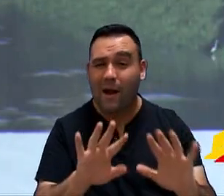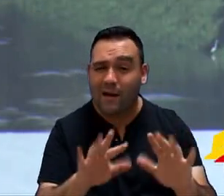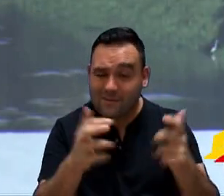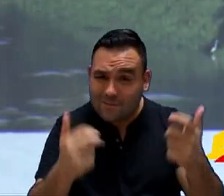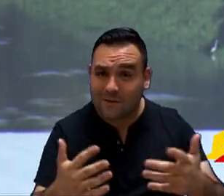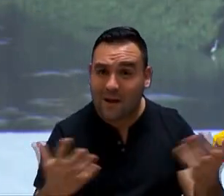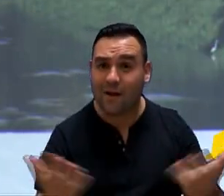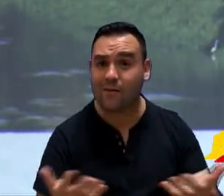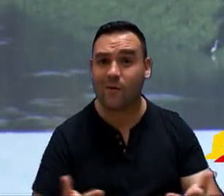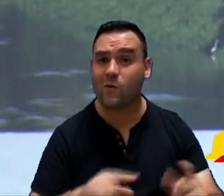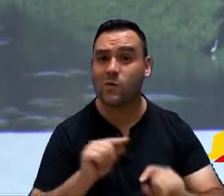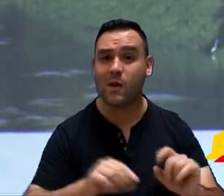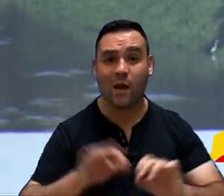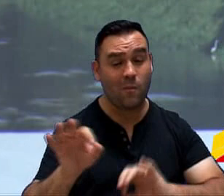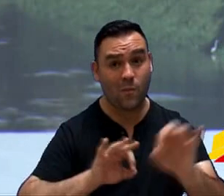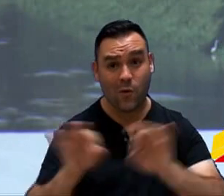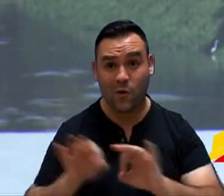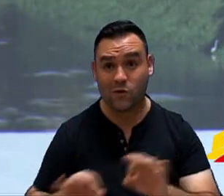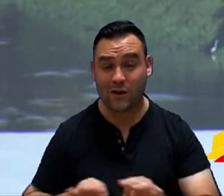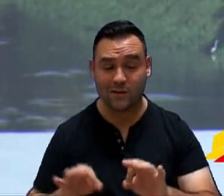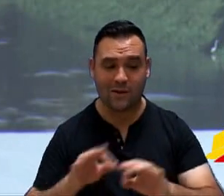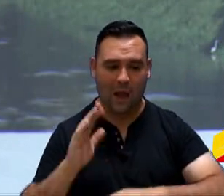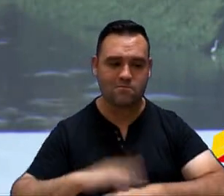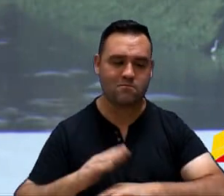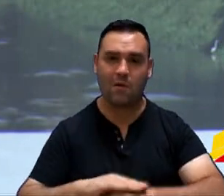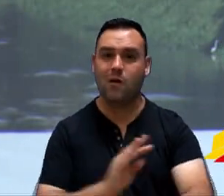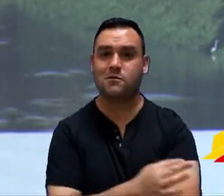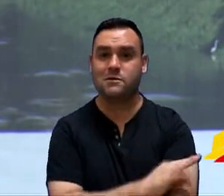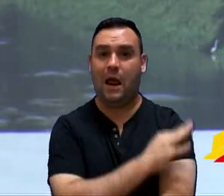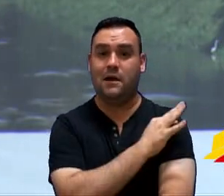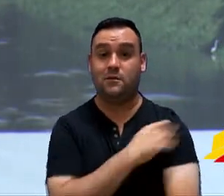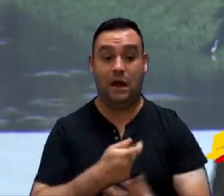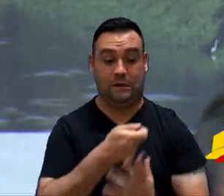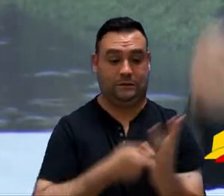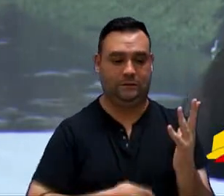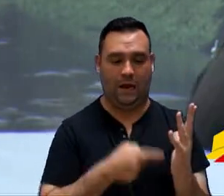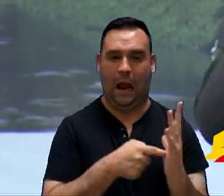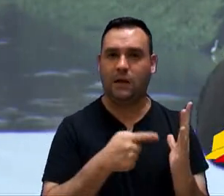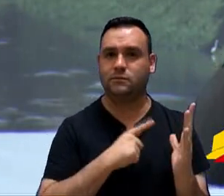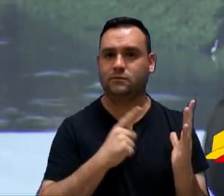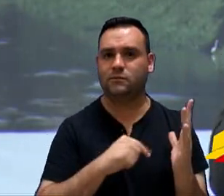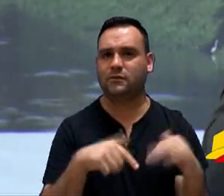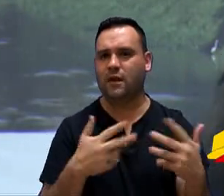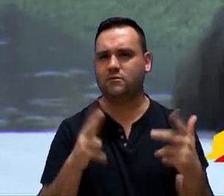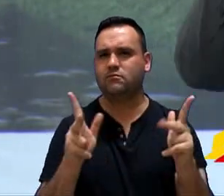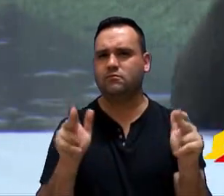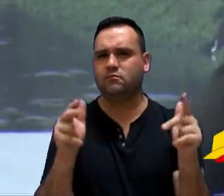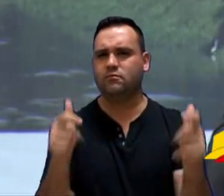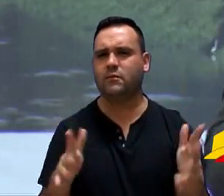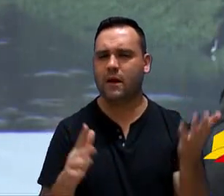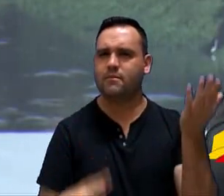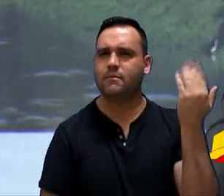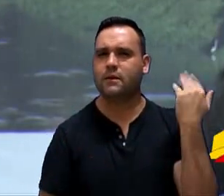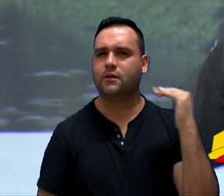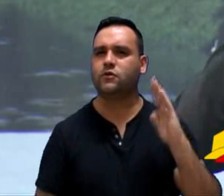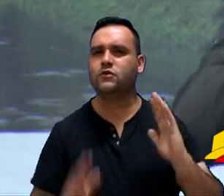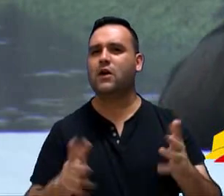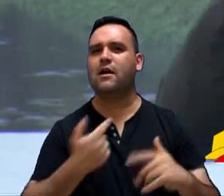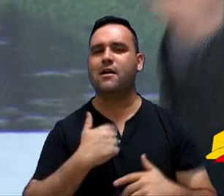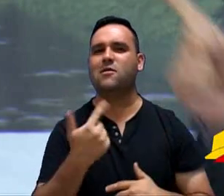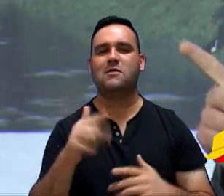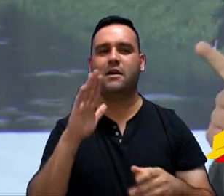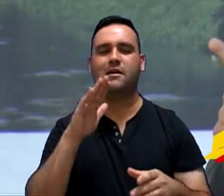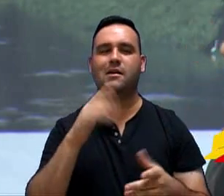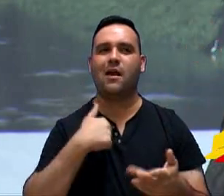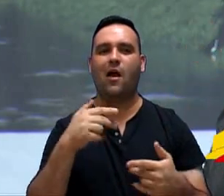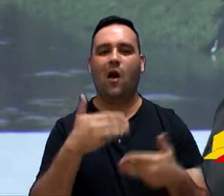projeto técnico, o que está escrito no papel. Como eu já falei em alguma reunião lá no passado, eu não voto em